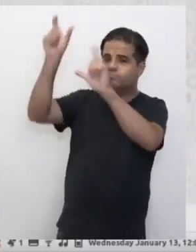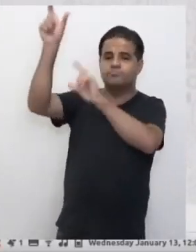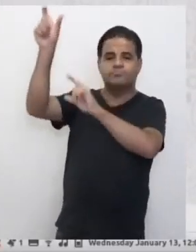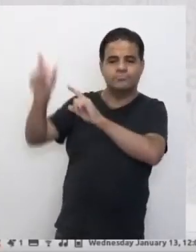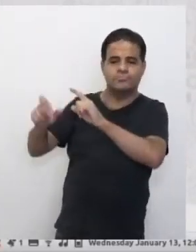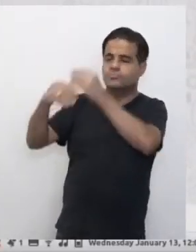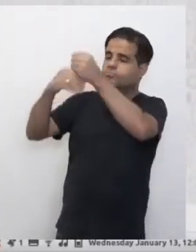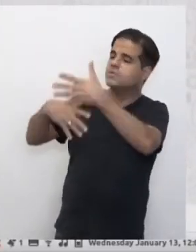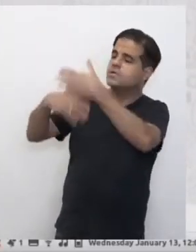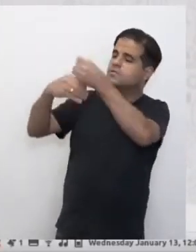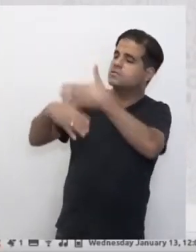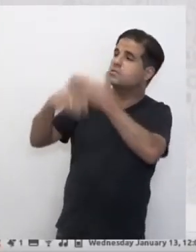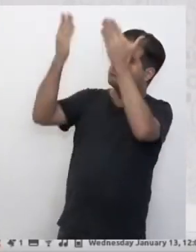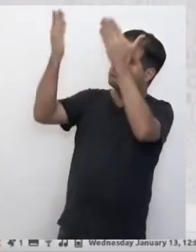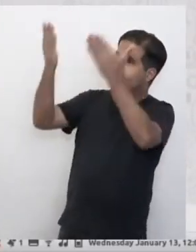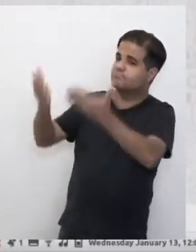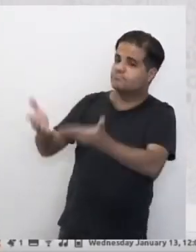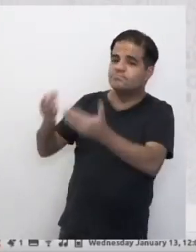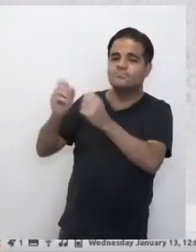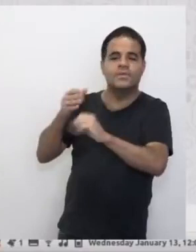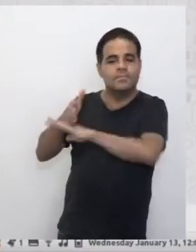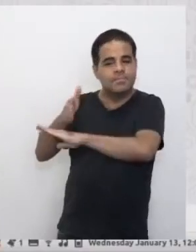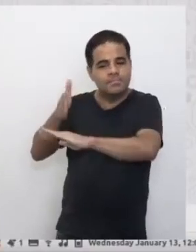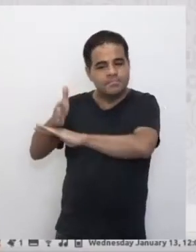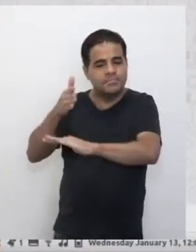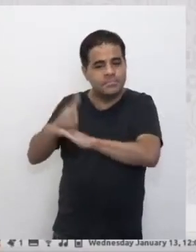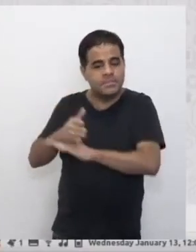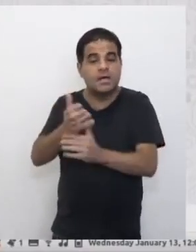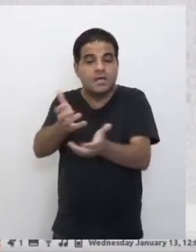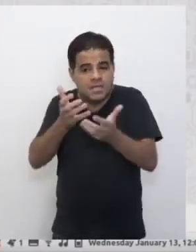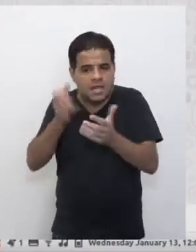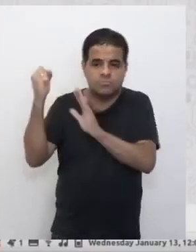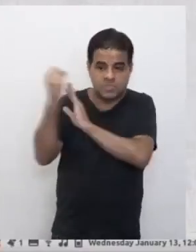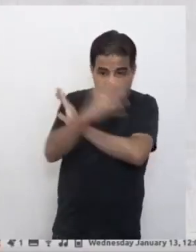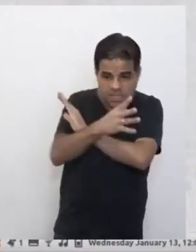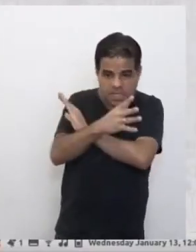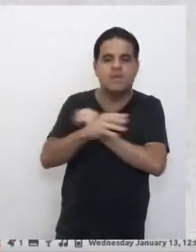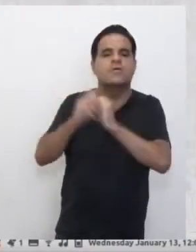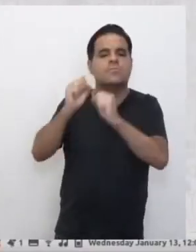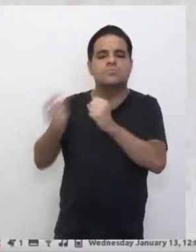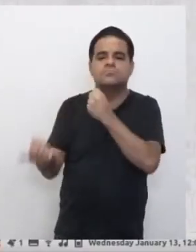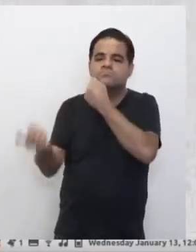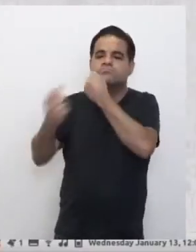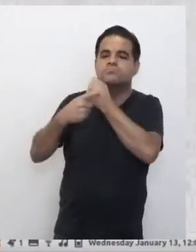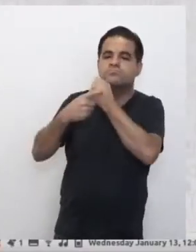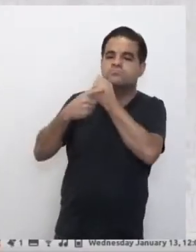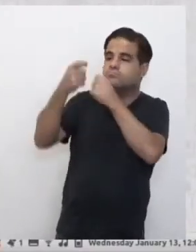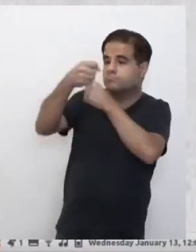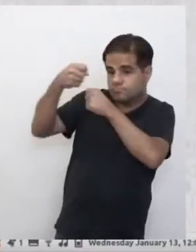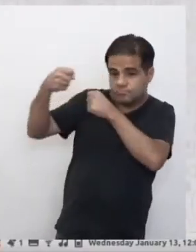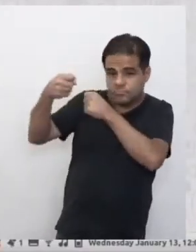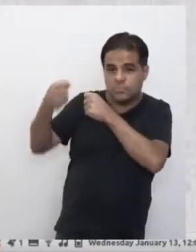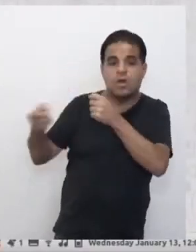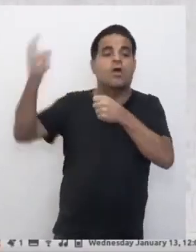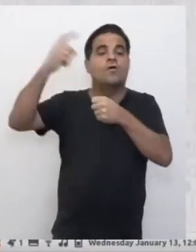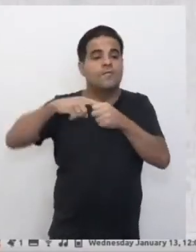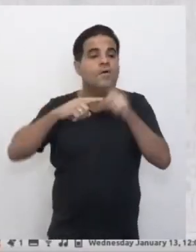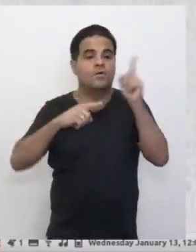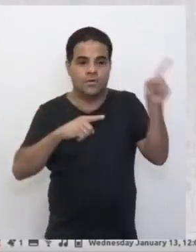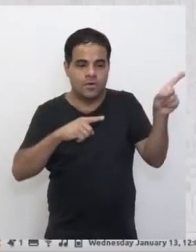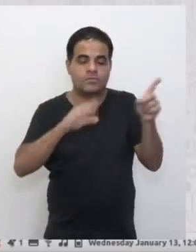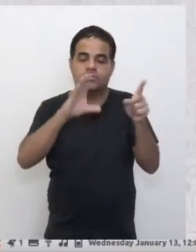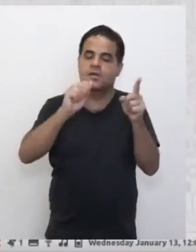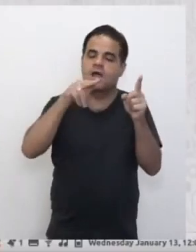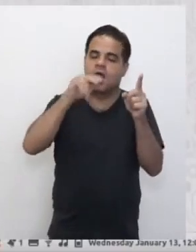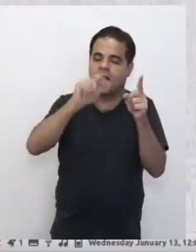chat pra gente poder participar, tudo bem? Quando eu quero sair, é só clicar aqui na portinha, eu volto lá pro meu